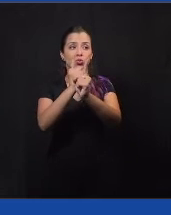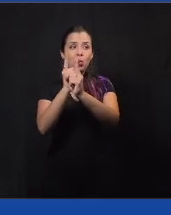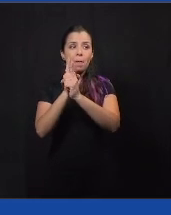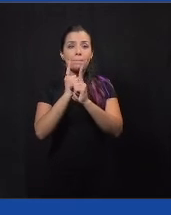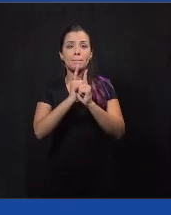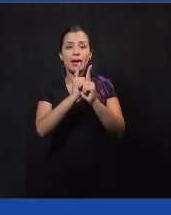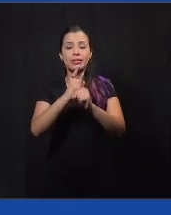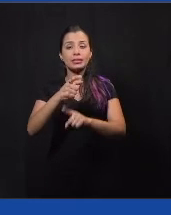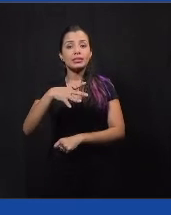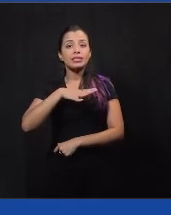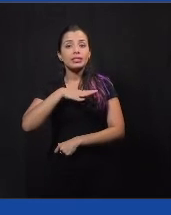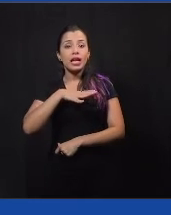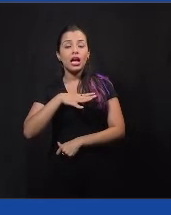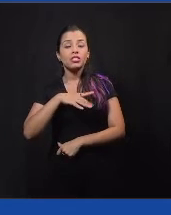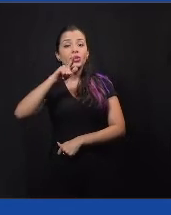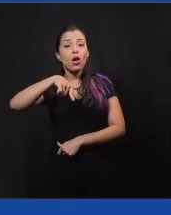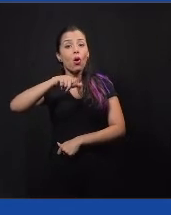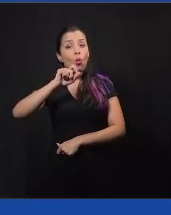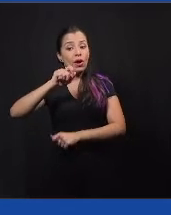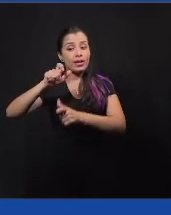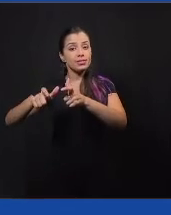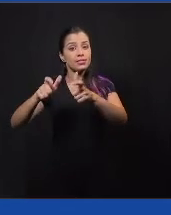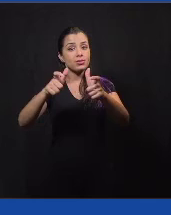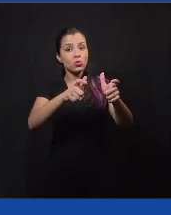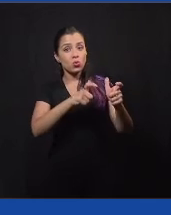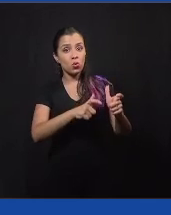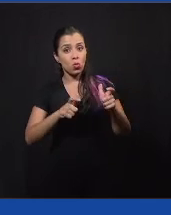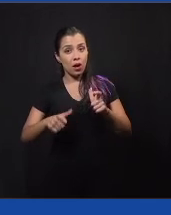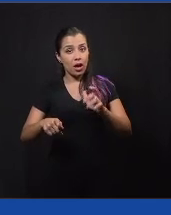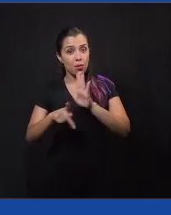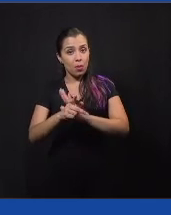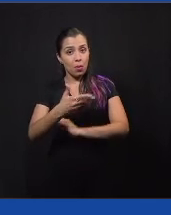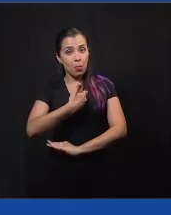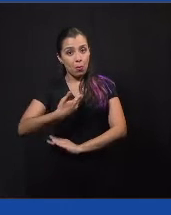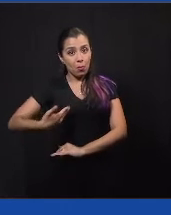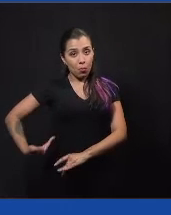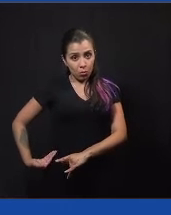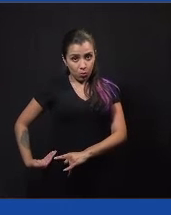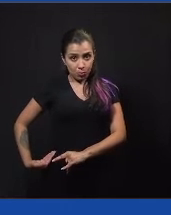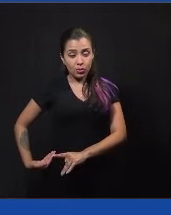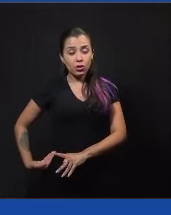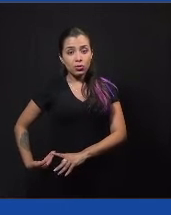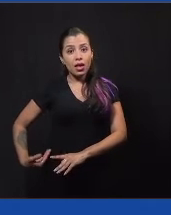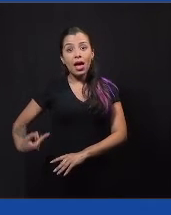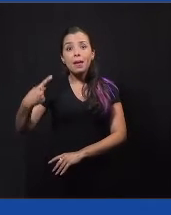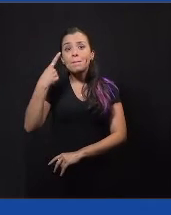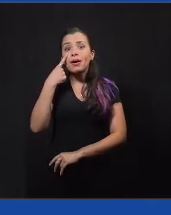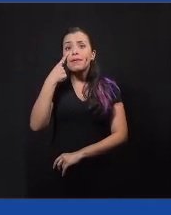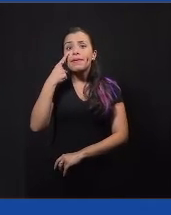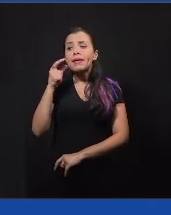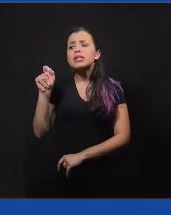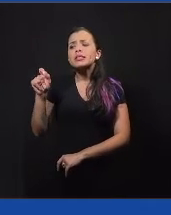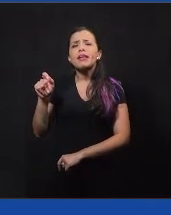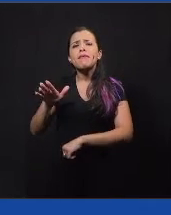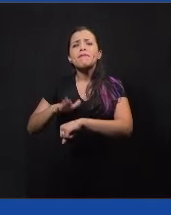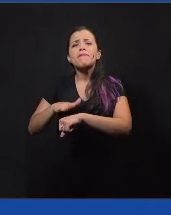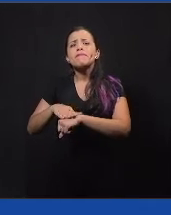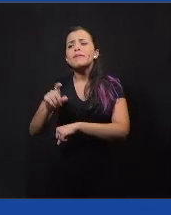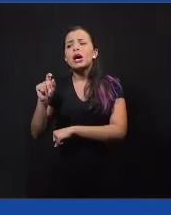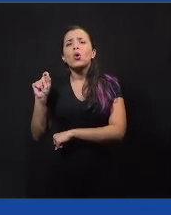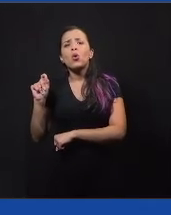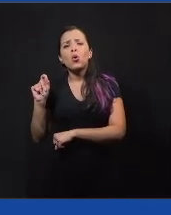e órgãos públicos que a gente queria confirmar se as pessoas sabiam, né, o que cada um fazia. Então, vai desde a Câmara